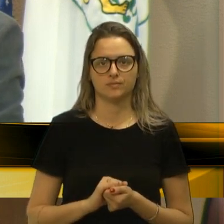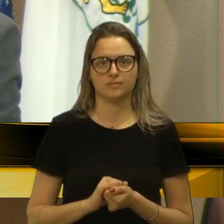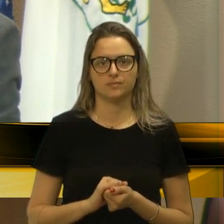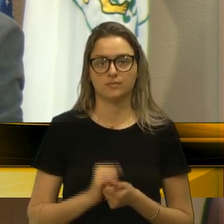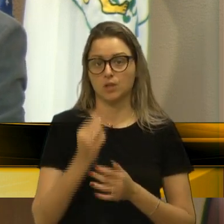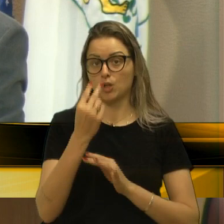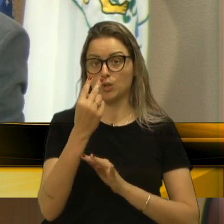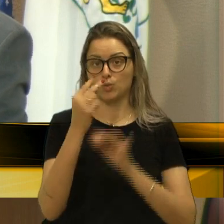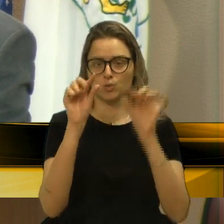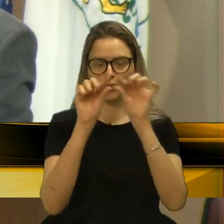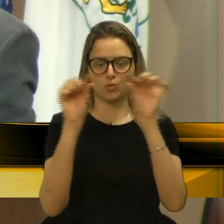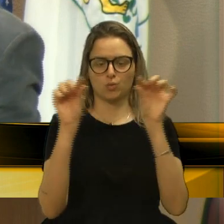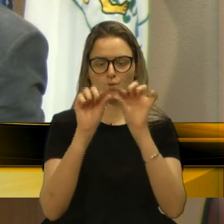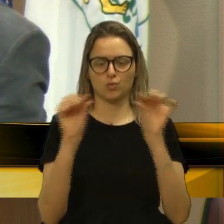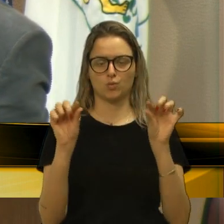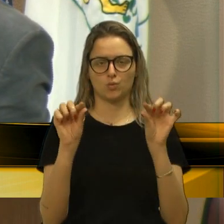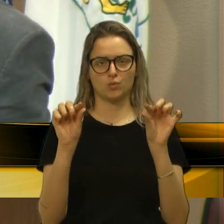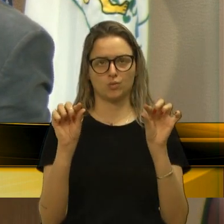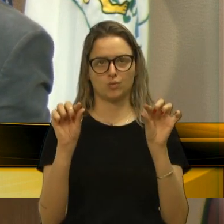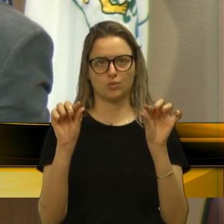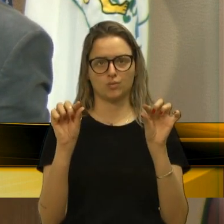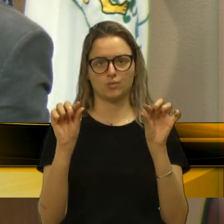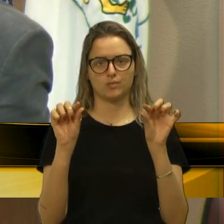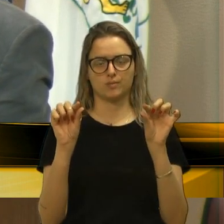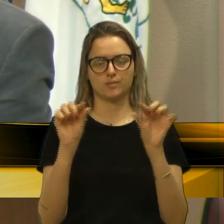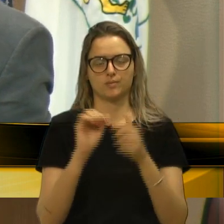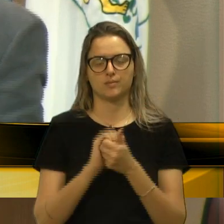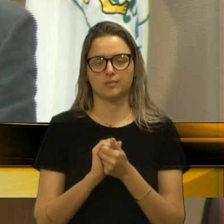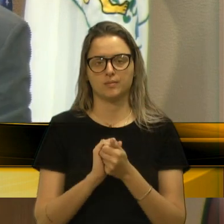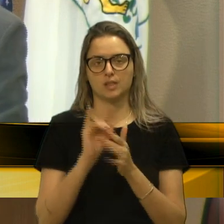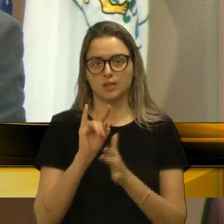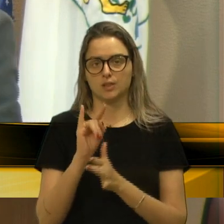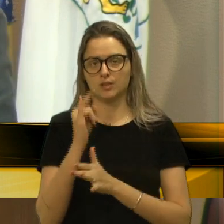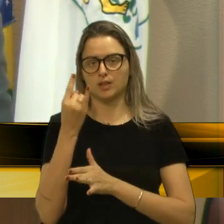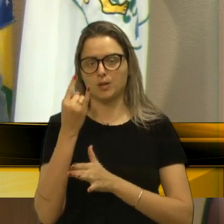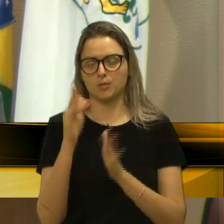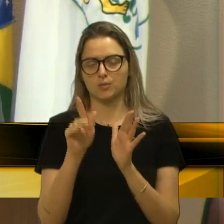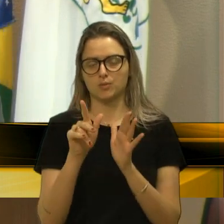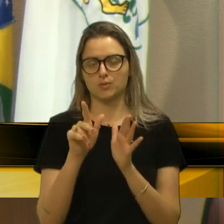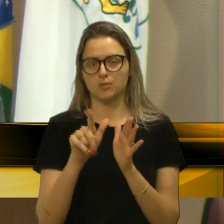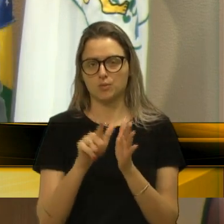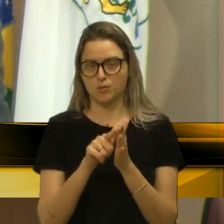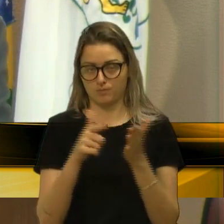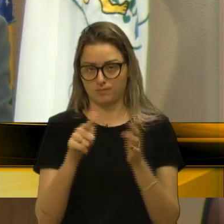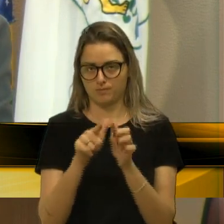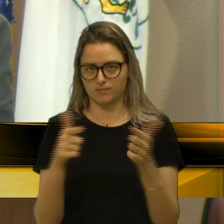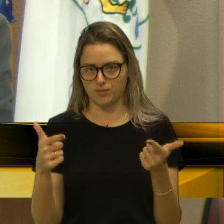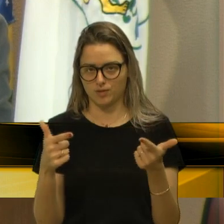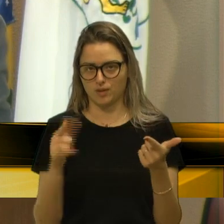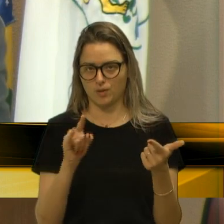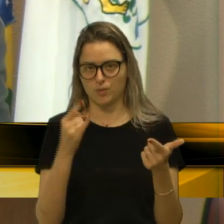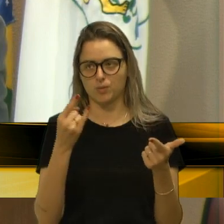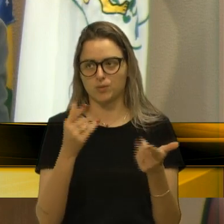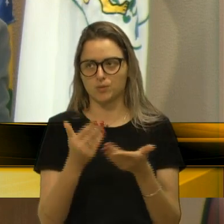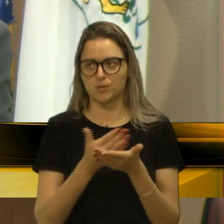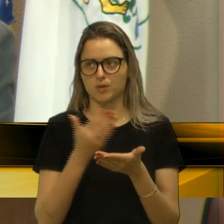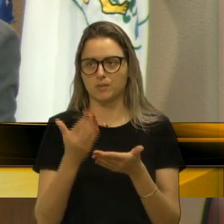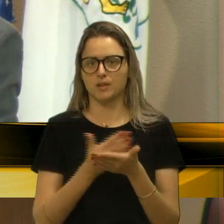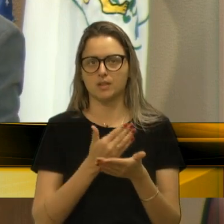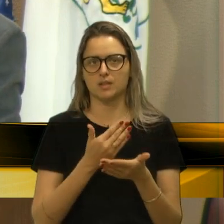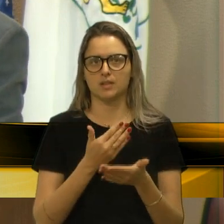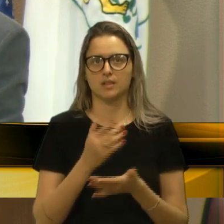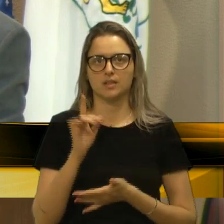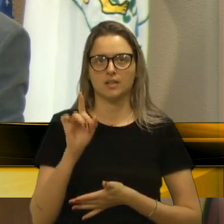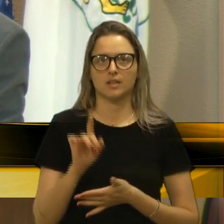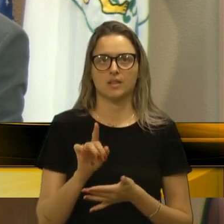Duas linhas, duas linhas, né? Lá na última página, é quase o